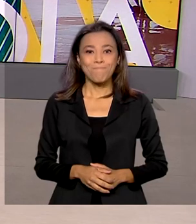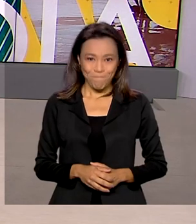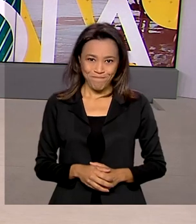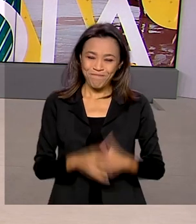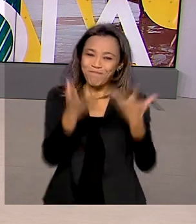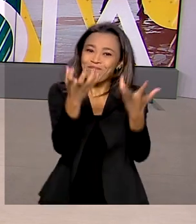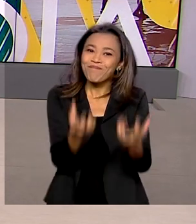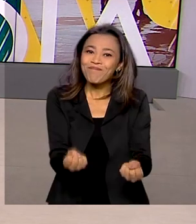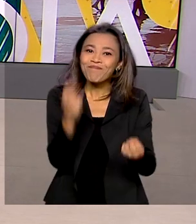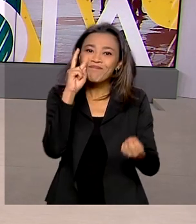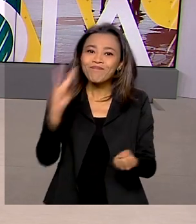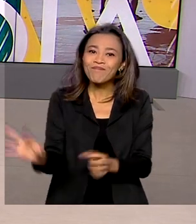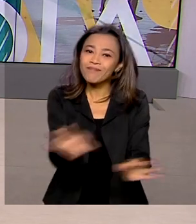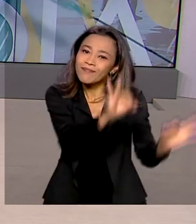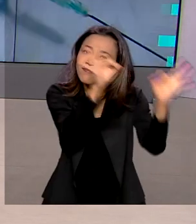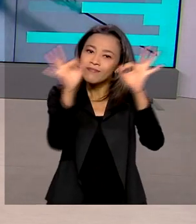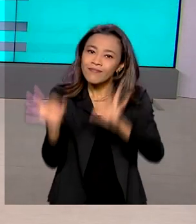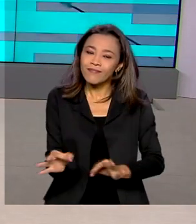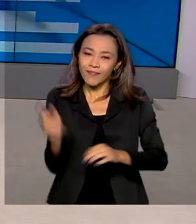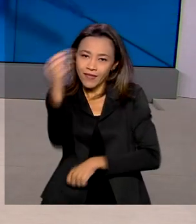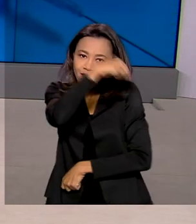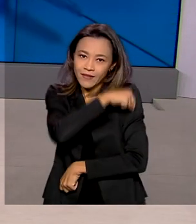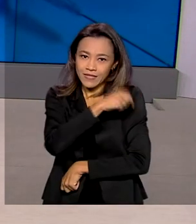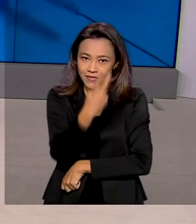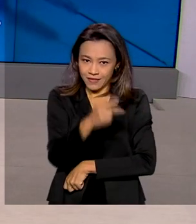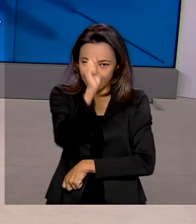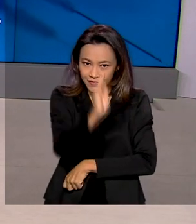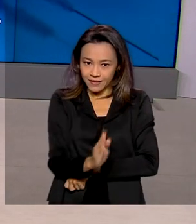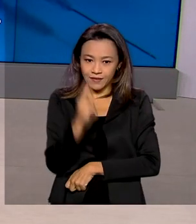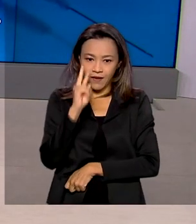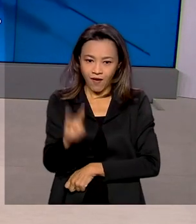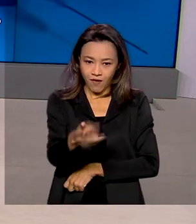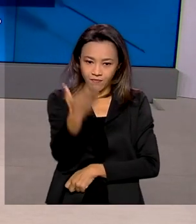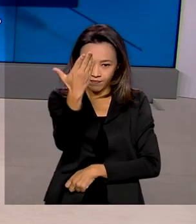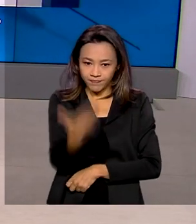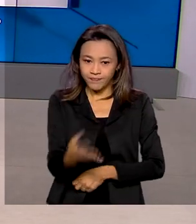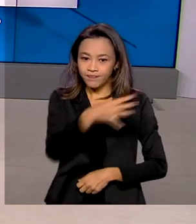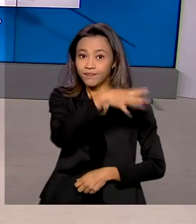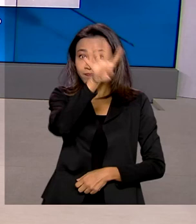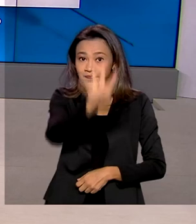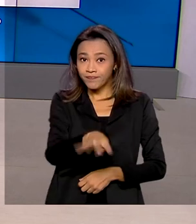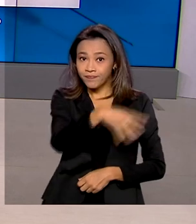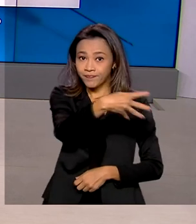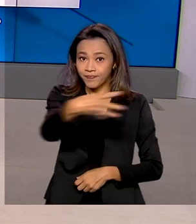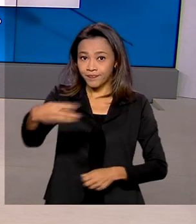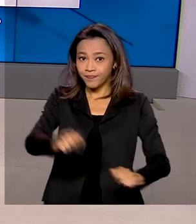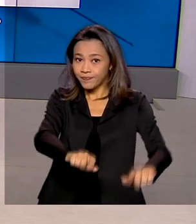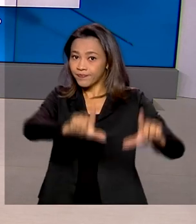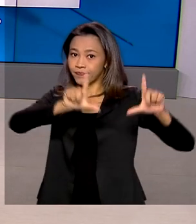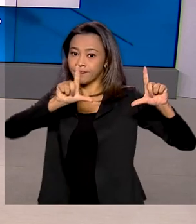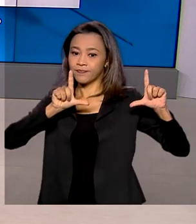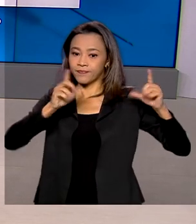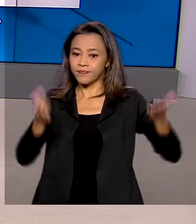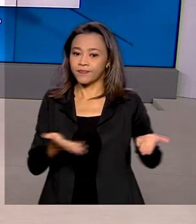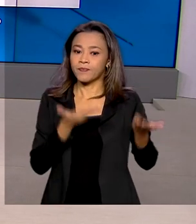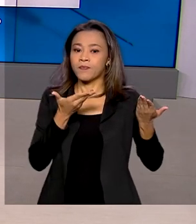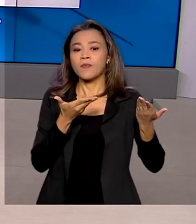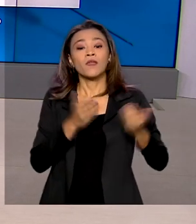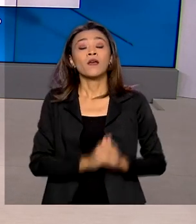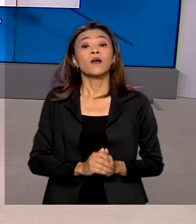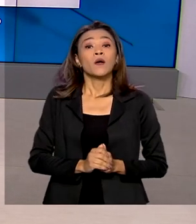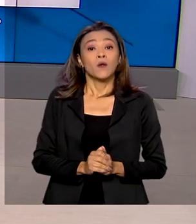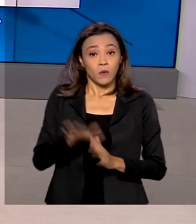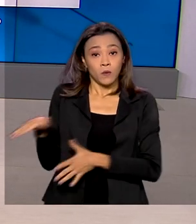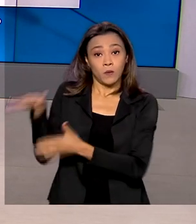Vamos ver como está a vacinação contra a Covid-19 no país? Acompanhe comigo aqui os números que aparecem no nosso telão. O Ministério da Saúde já